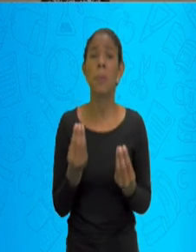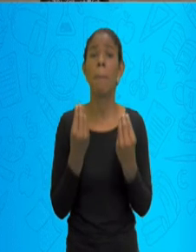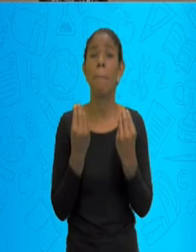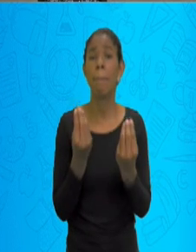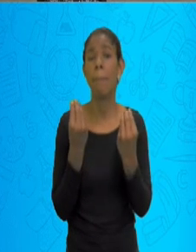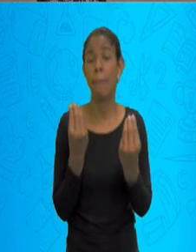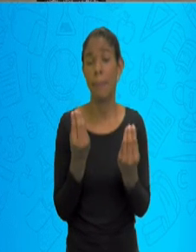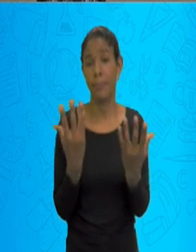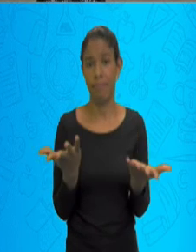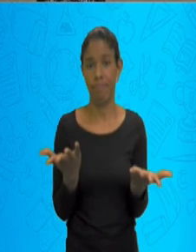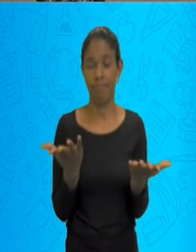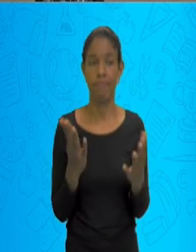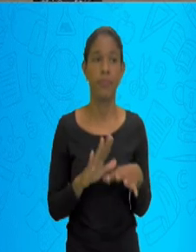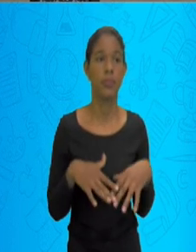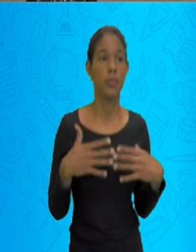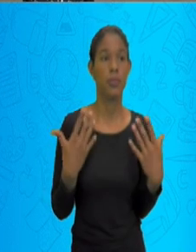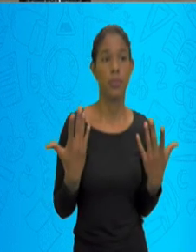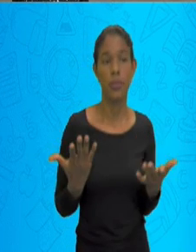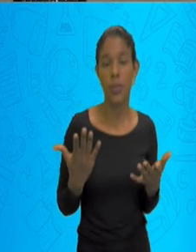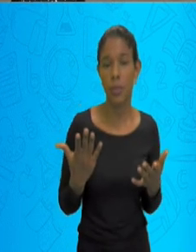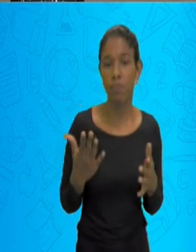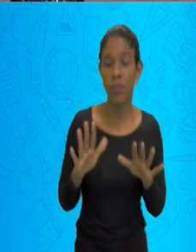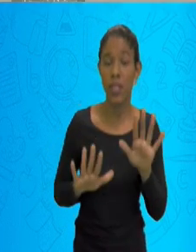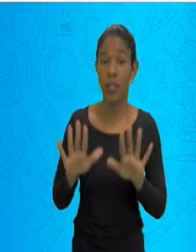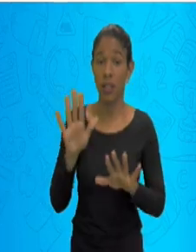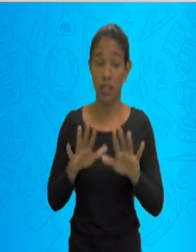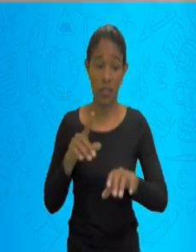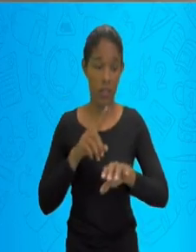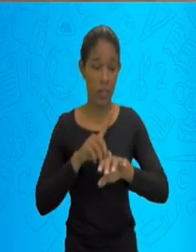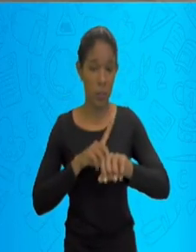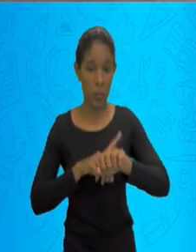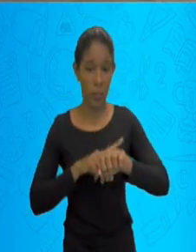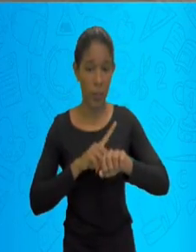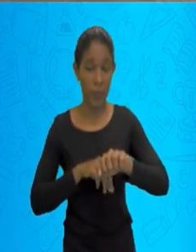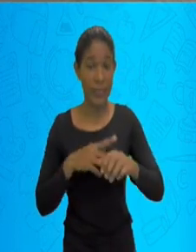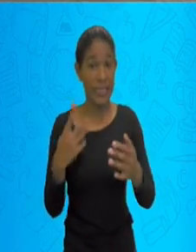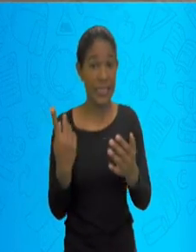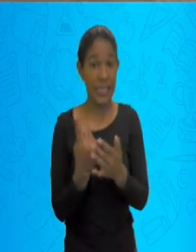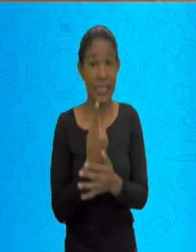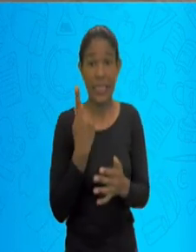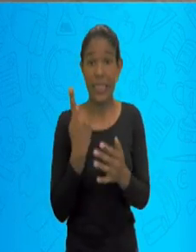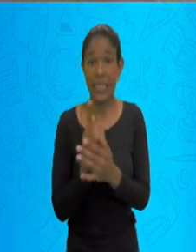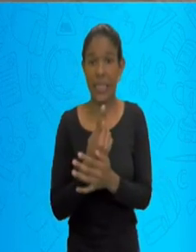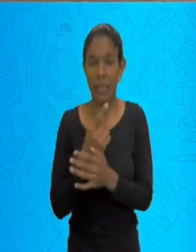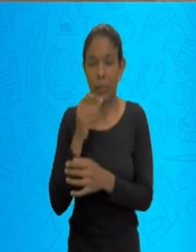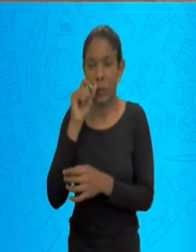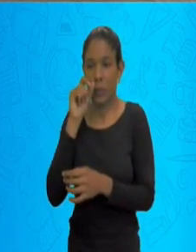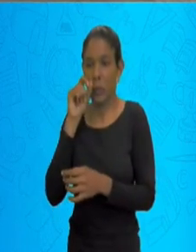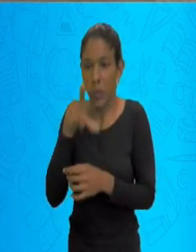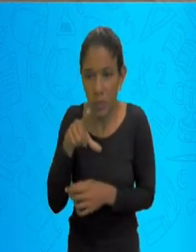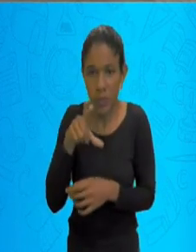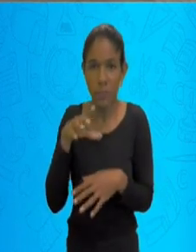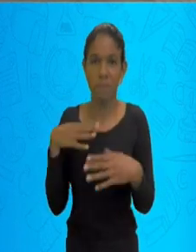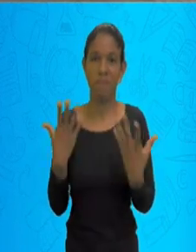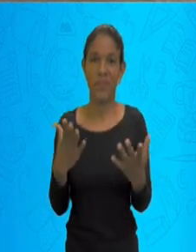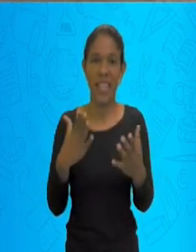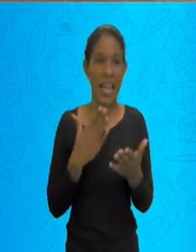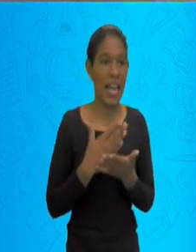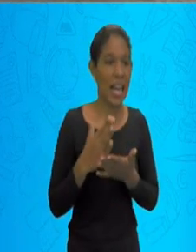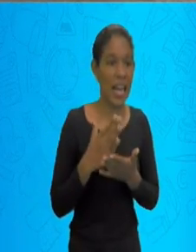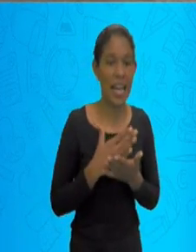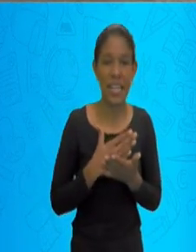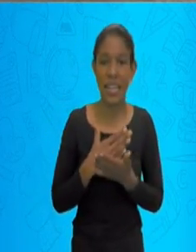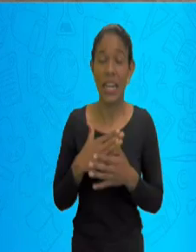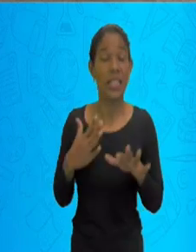mais, às vezes, no momento mais errado ele acontece, né? Você está no meio das pessoas, aí pensando... Aí,